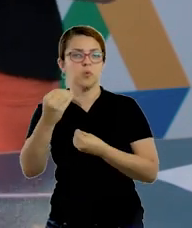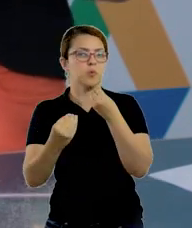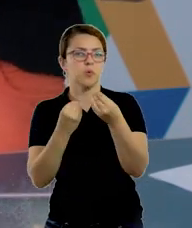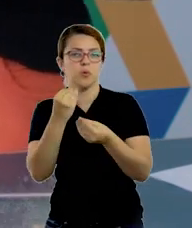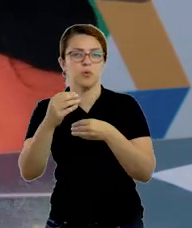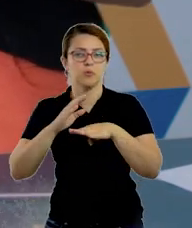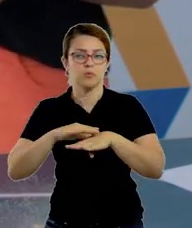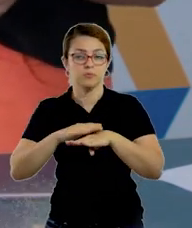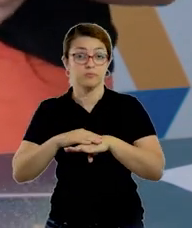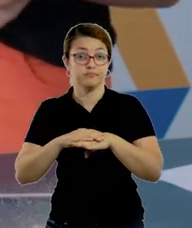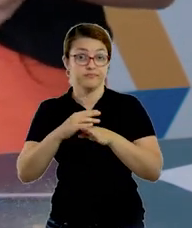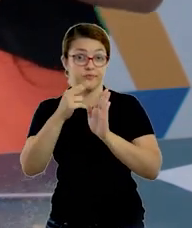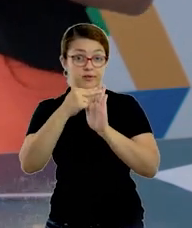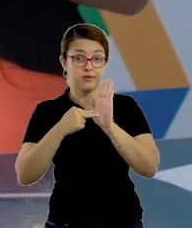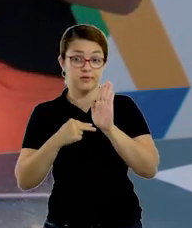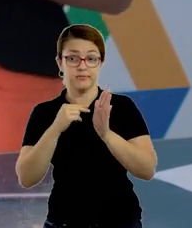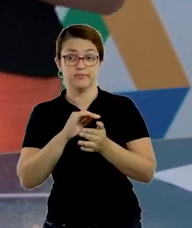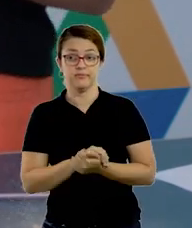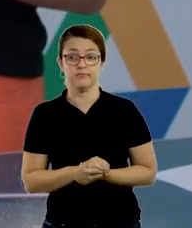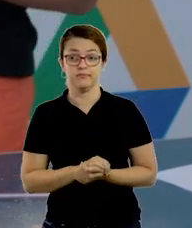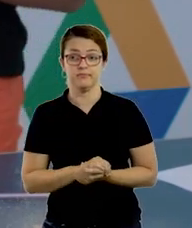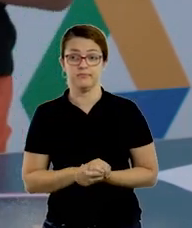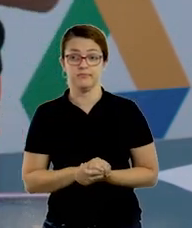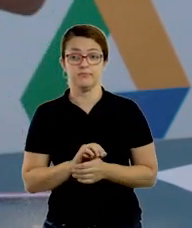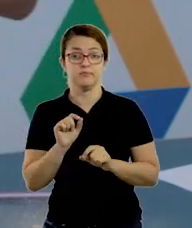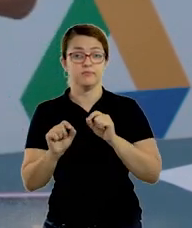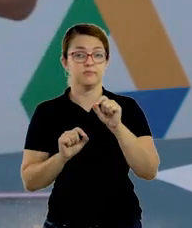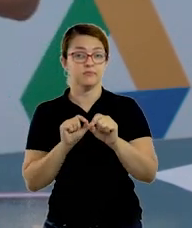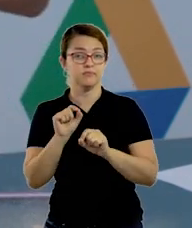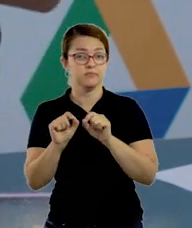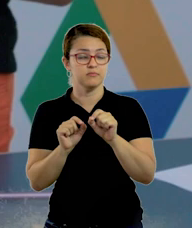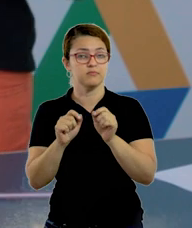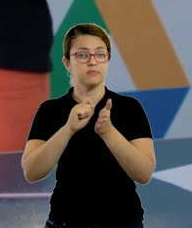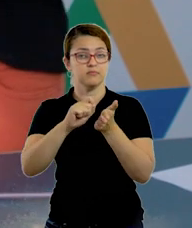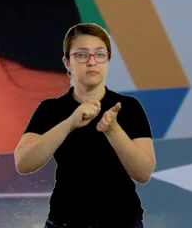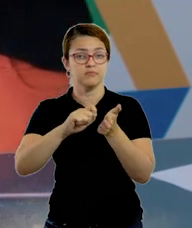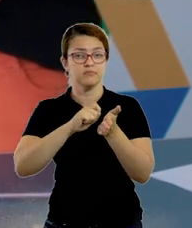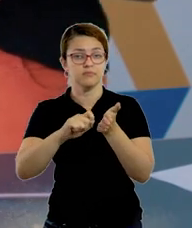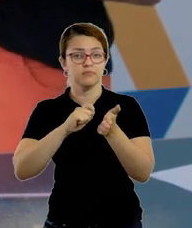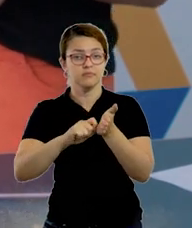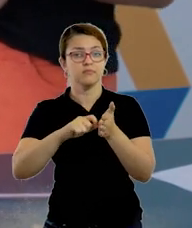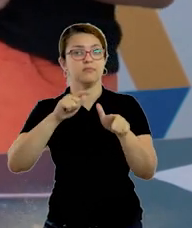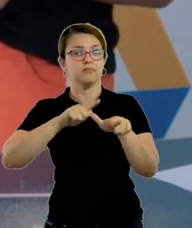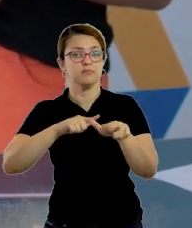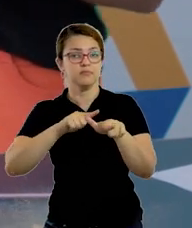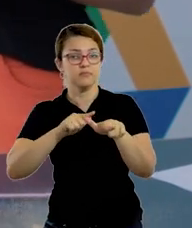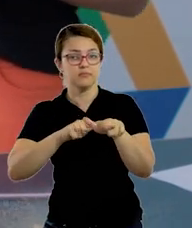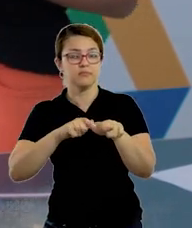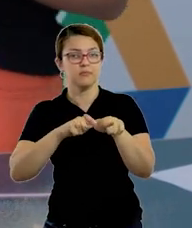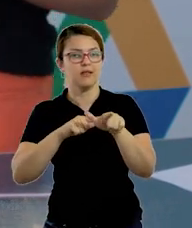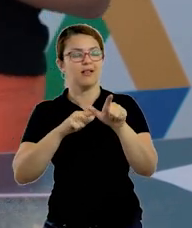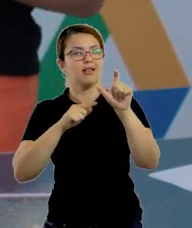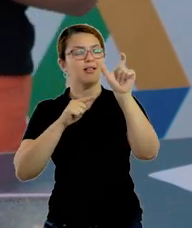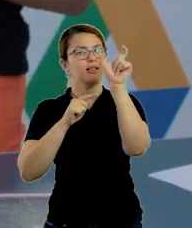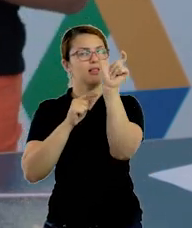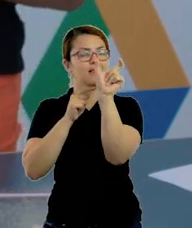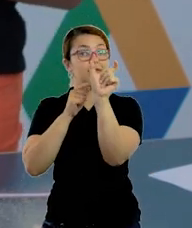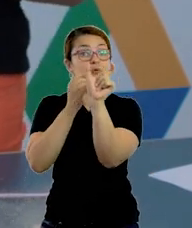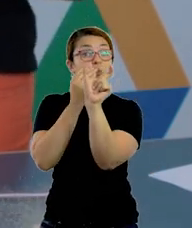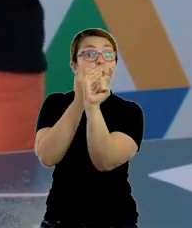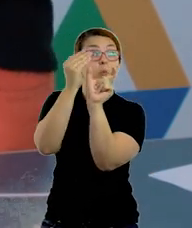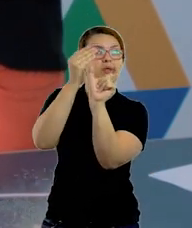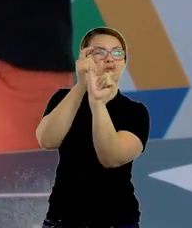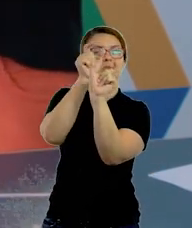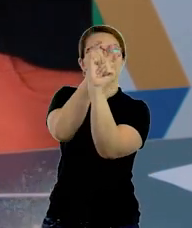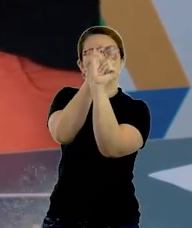com vocês, tá bom? Então, o acróstico é uma composição escrita feita a partir das letras iniciais de palavras isoladas ou localizadas no início